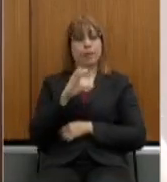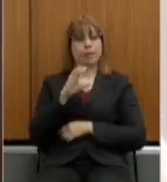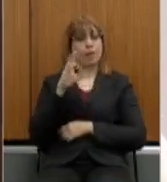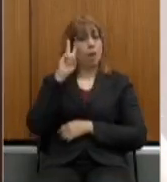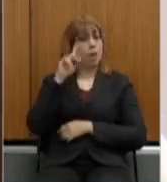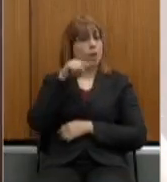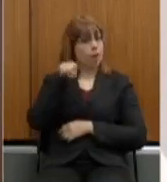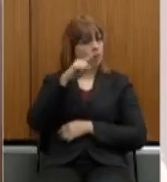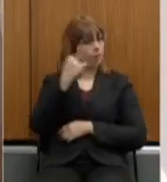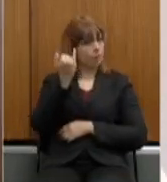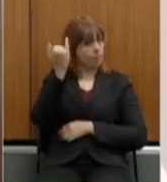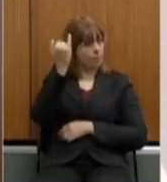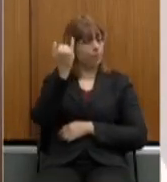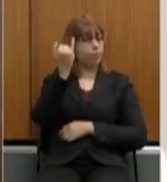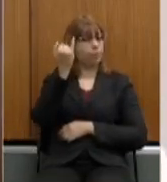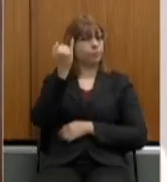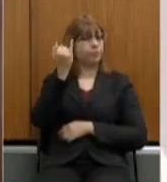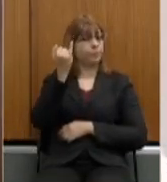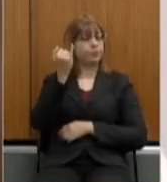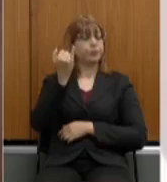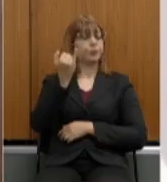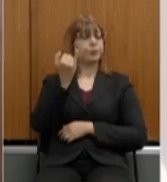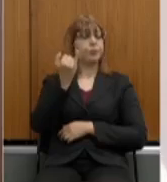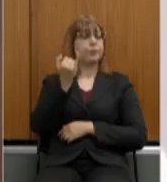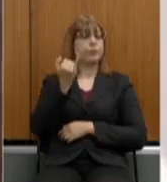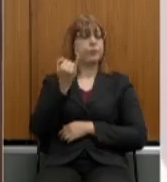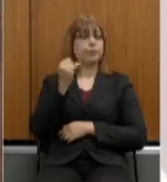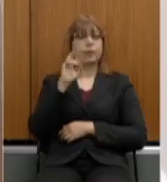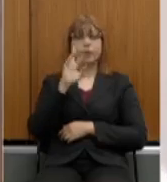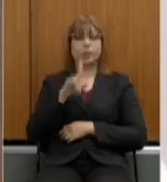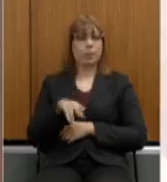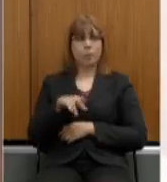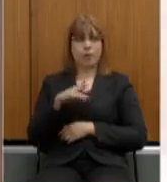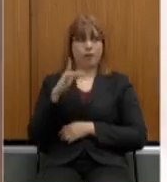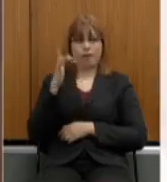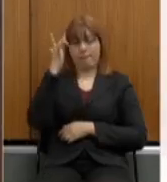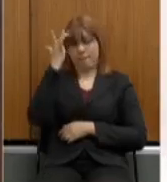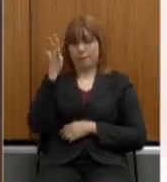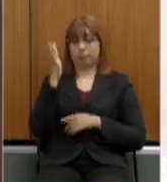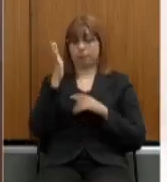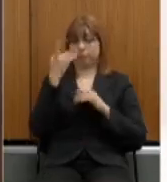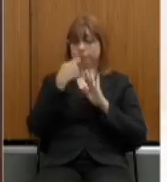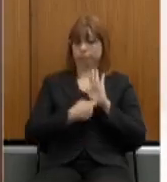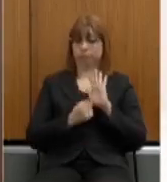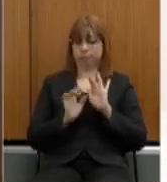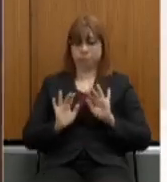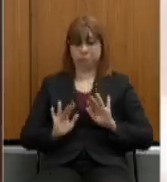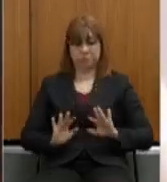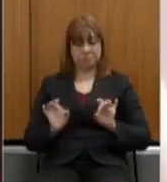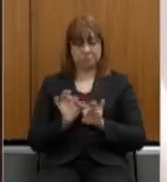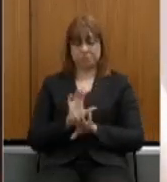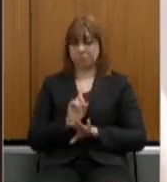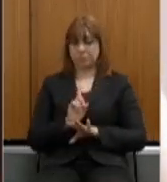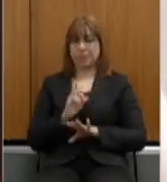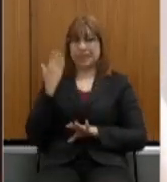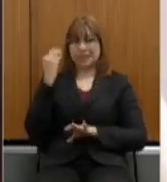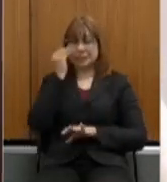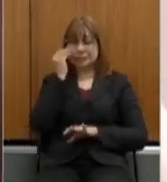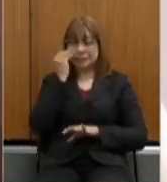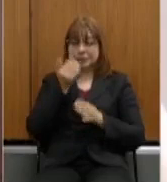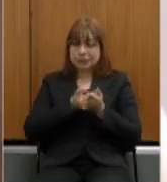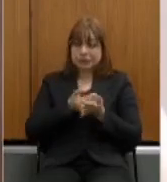para vocês o que aconteceu no cojo desse dispositivo, se não foi um dispositivo fácil de redigir. Na nossa primeira tentativa,